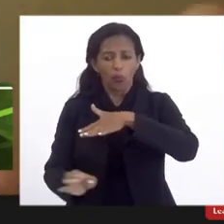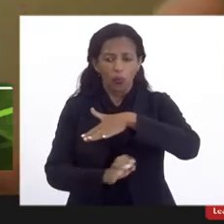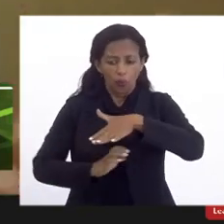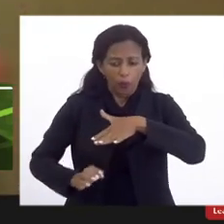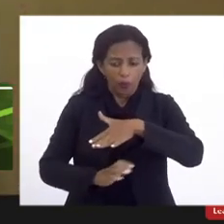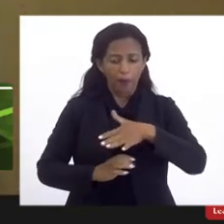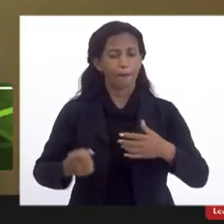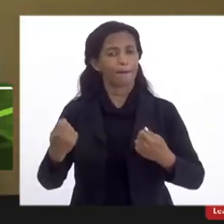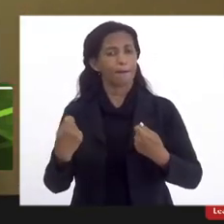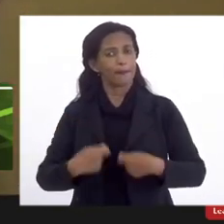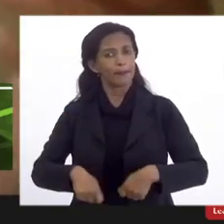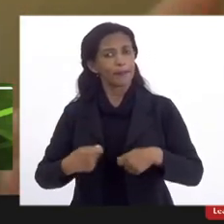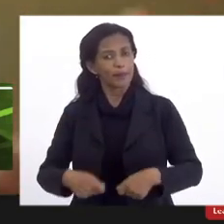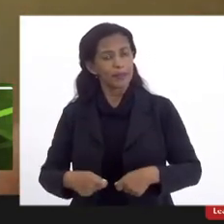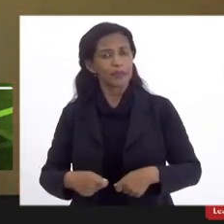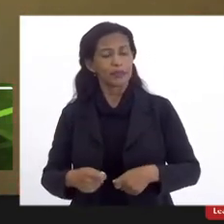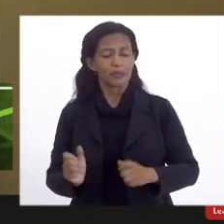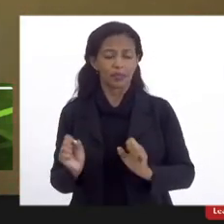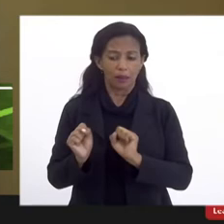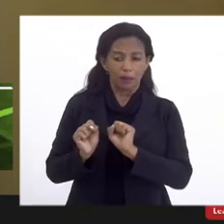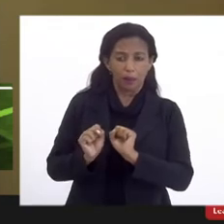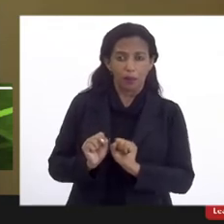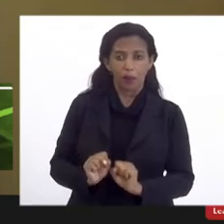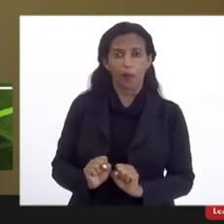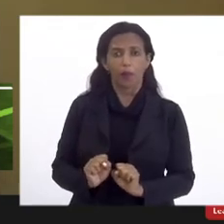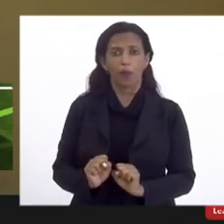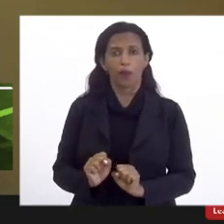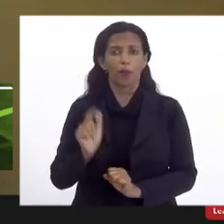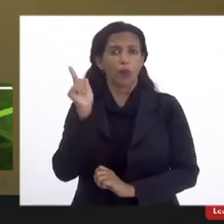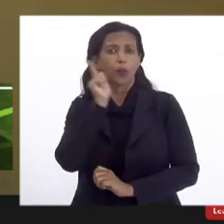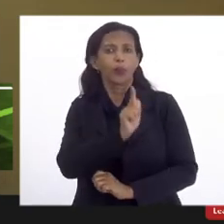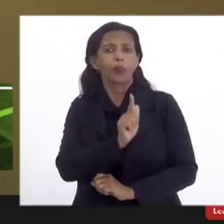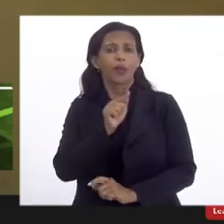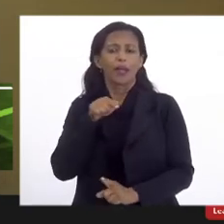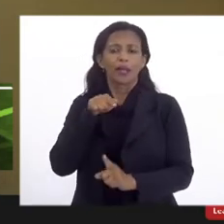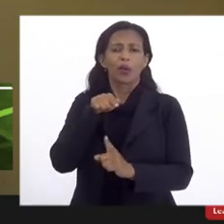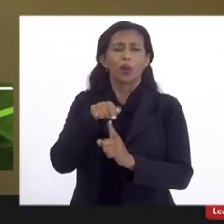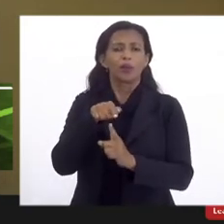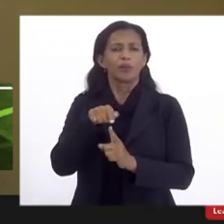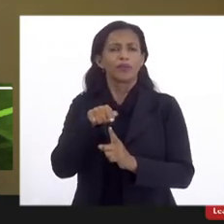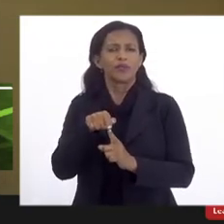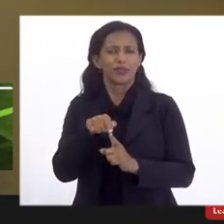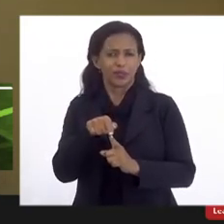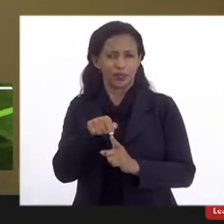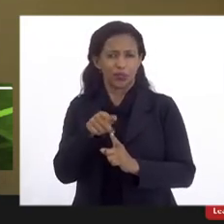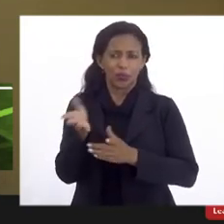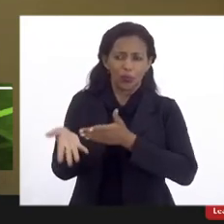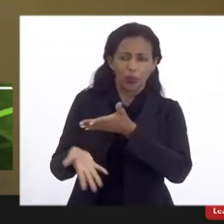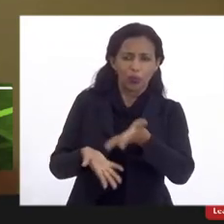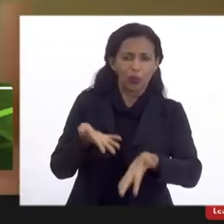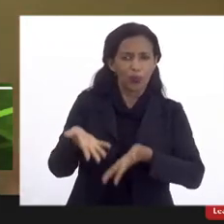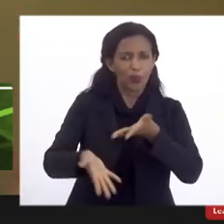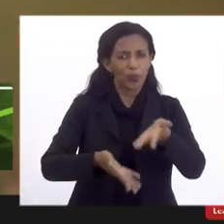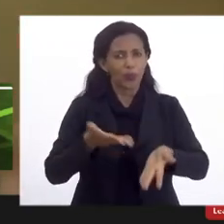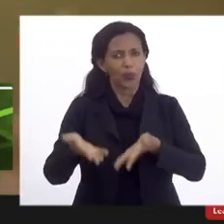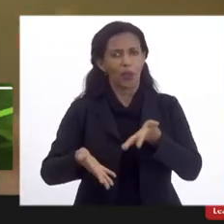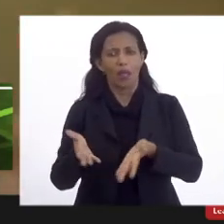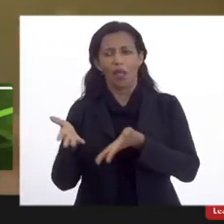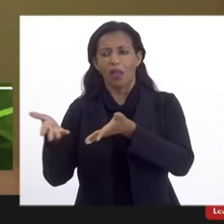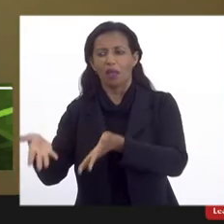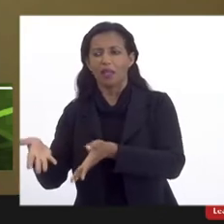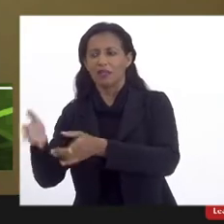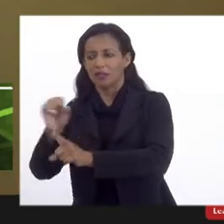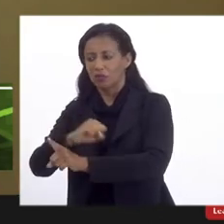precisa para poder atingir seus objetivos. Cuidando, quer seja da parte